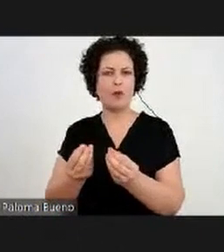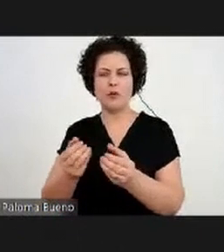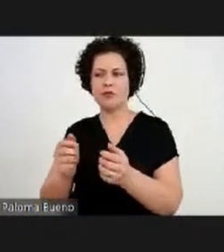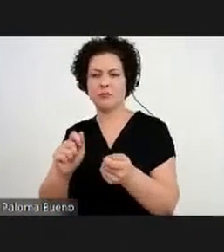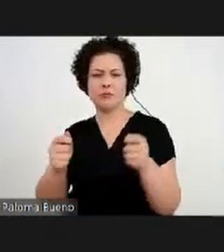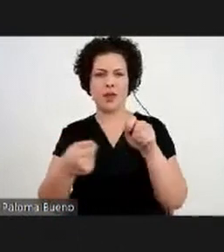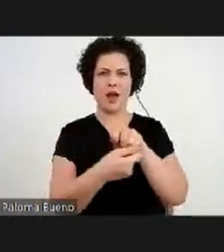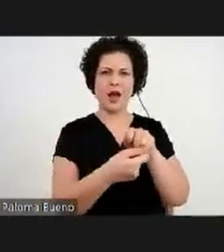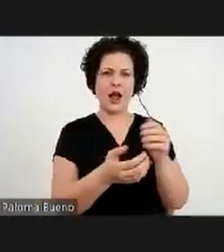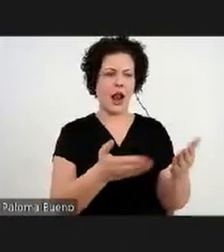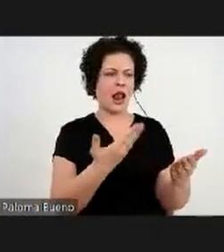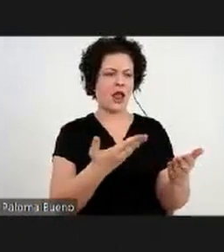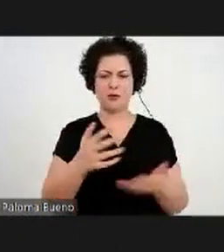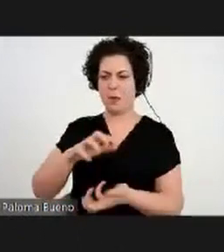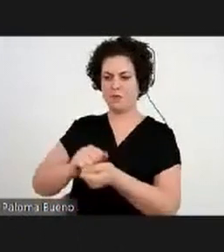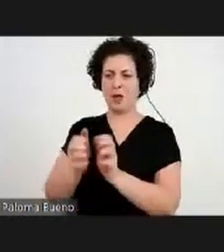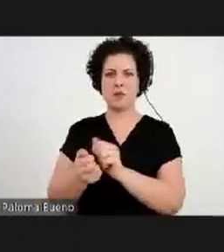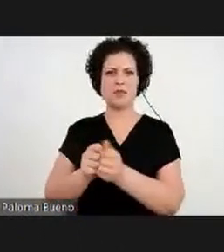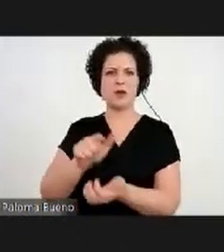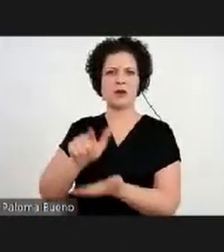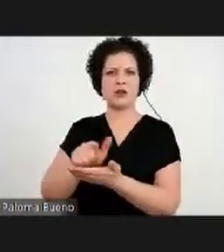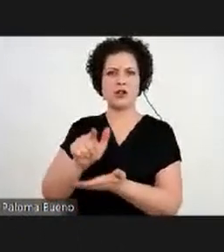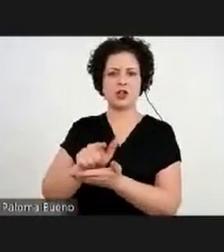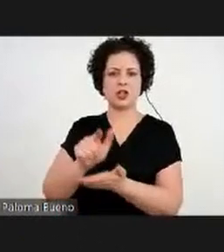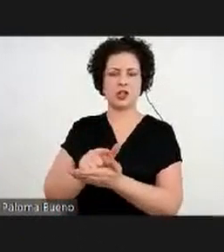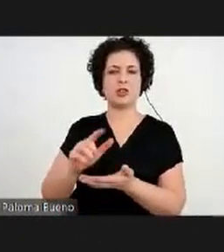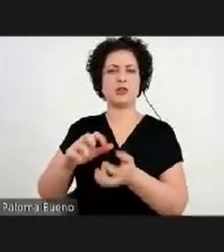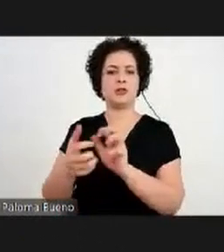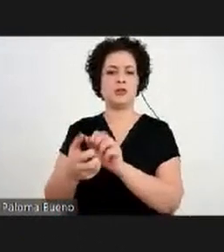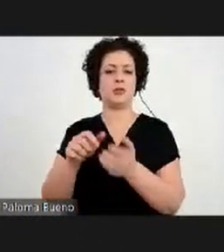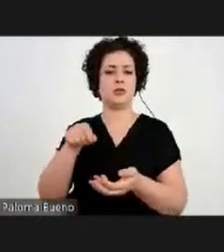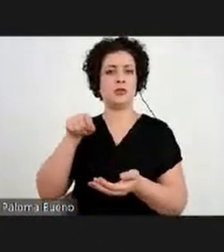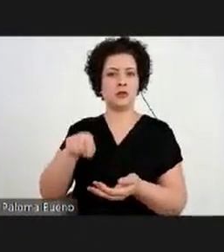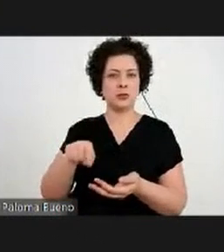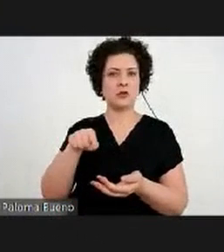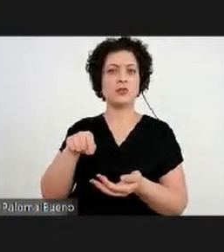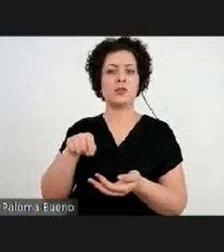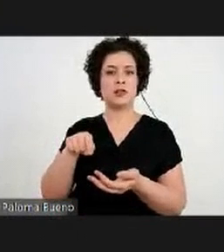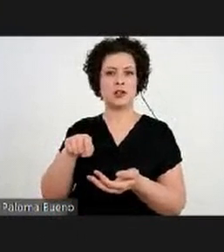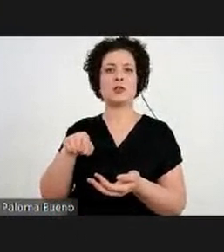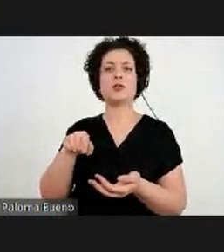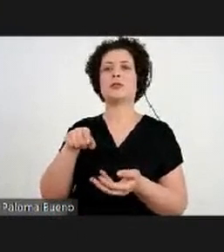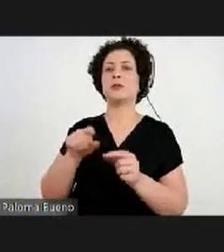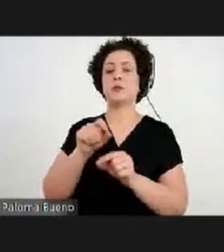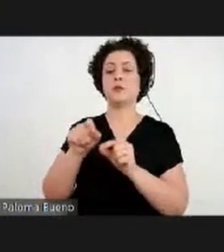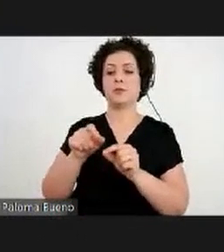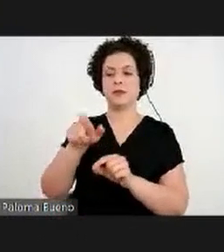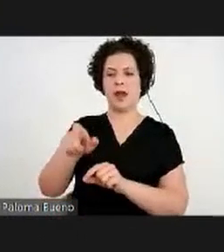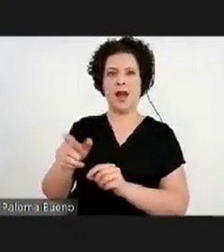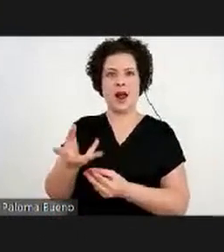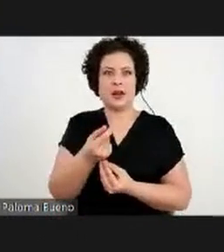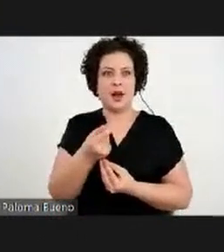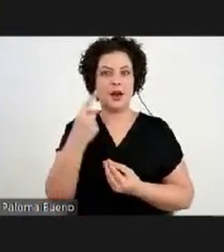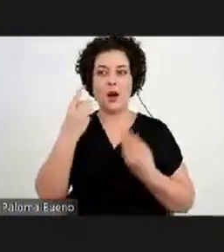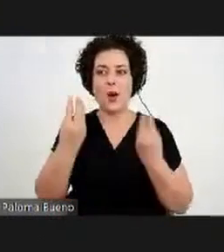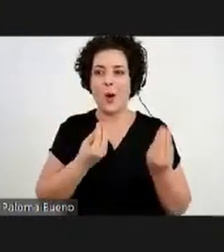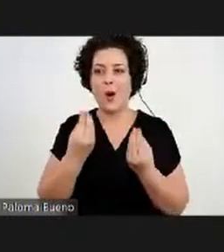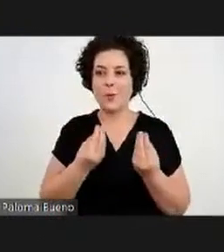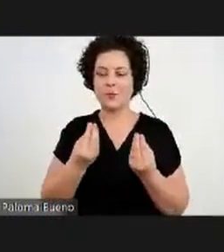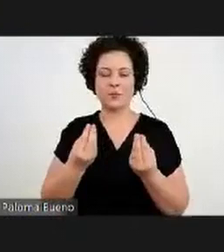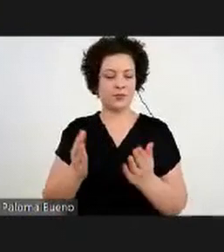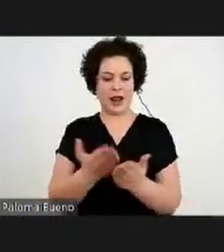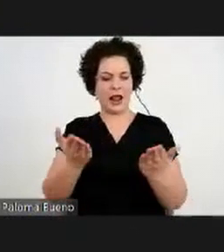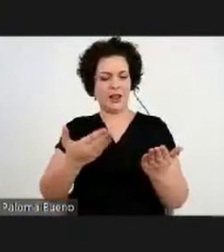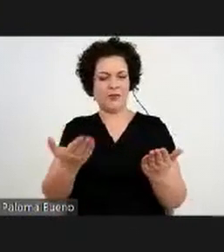Você amassava o papel e havia essa promessa de que a artista ia fazer um livro com esses papéis